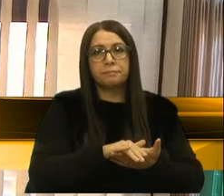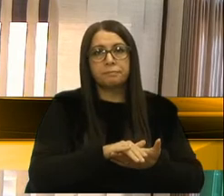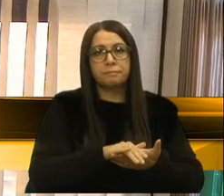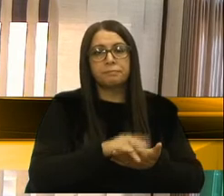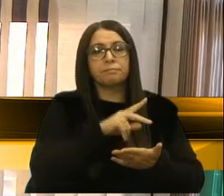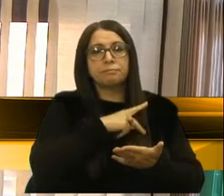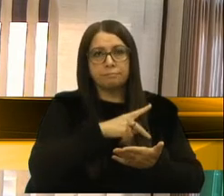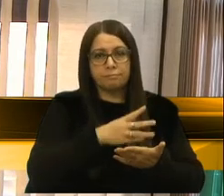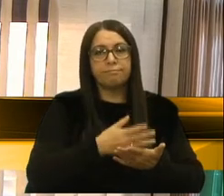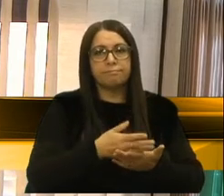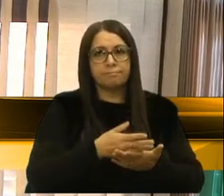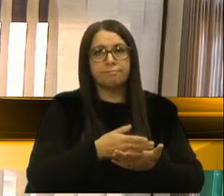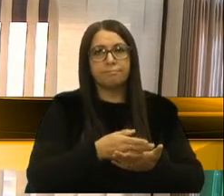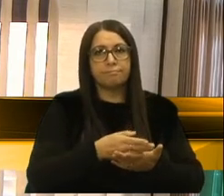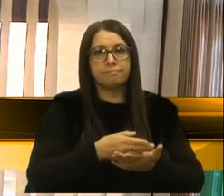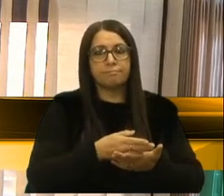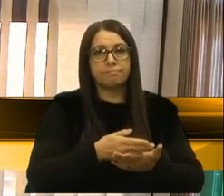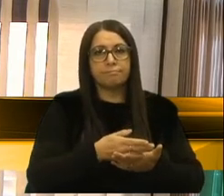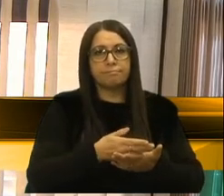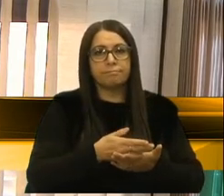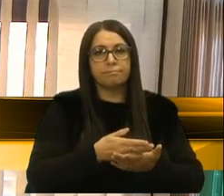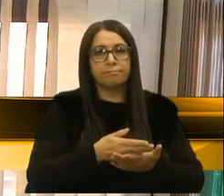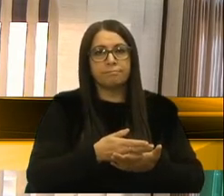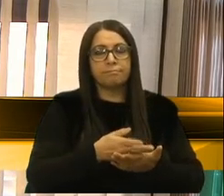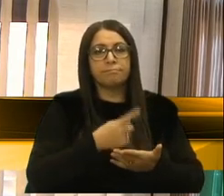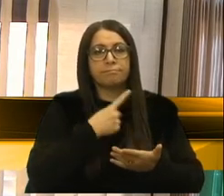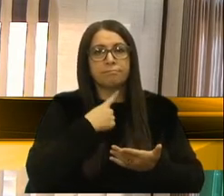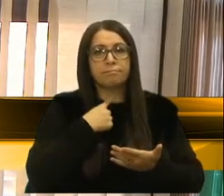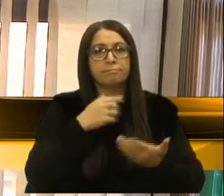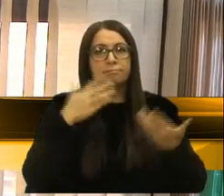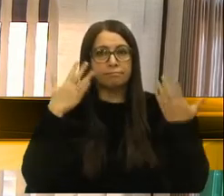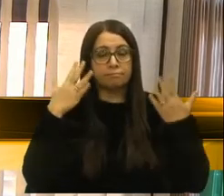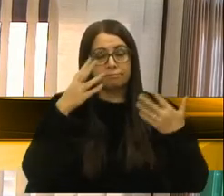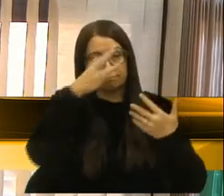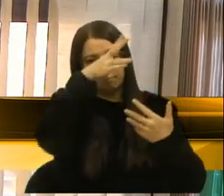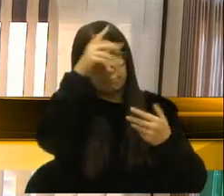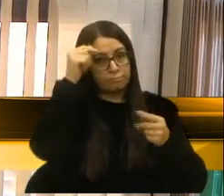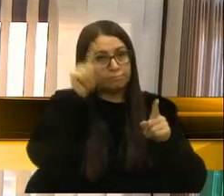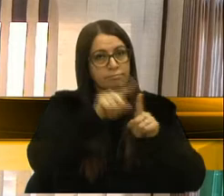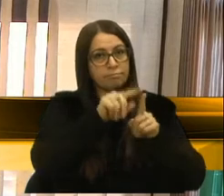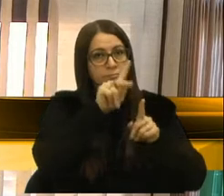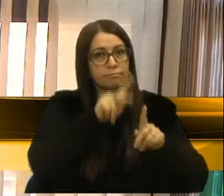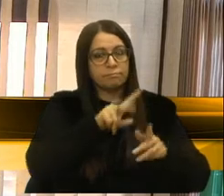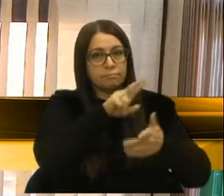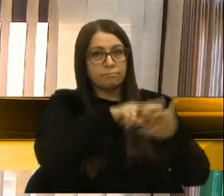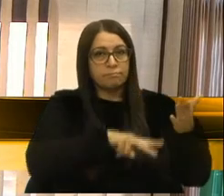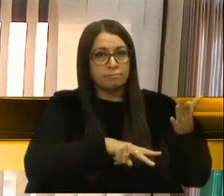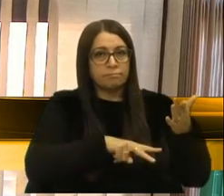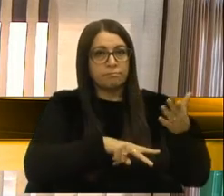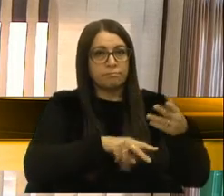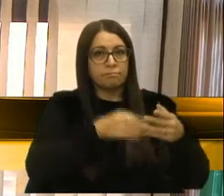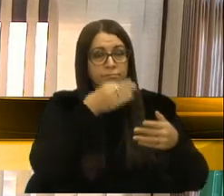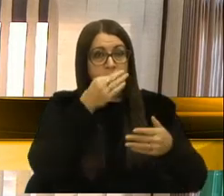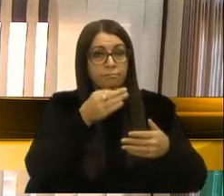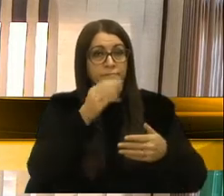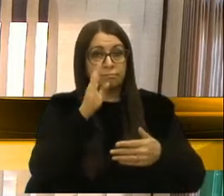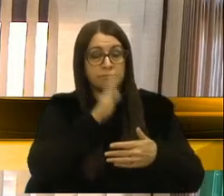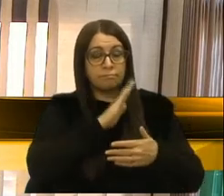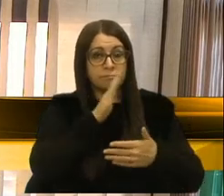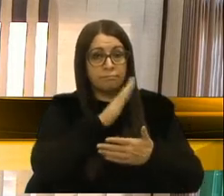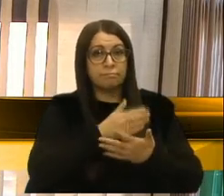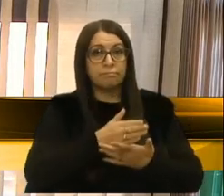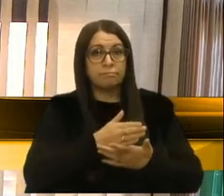presidente, eu gostaria de parabenizar o Executivo, também o relator, por ter exarado também com a agilidade